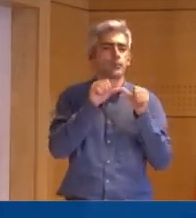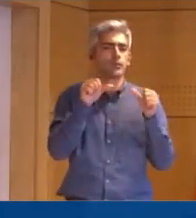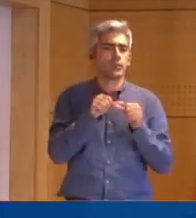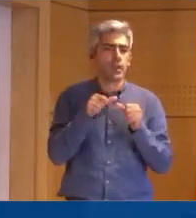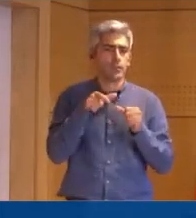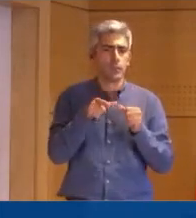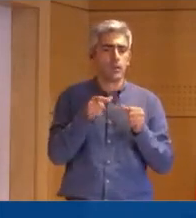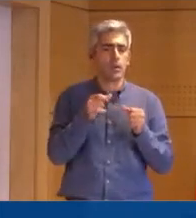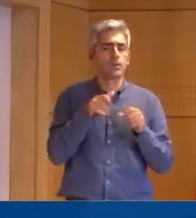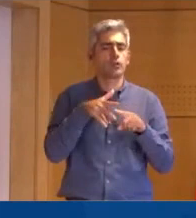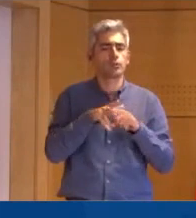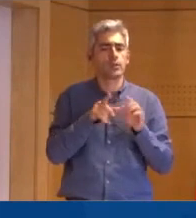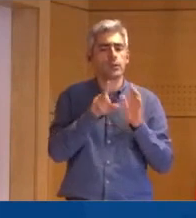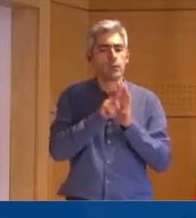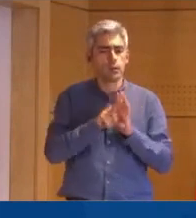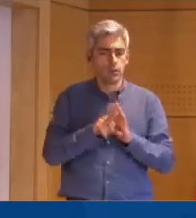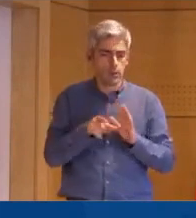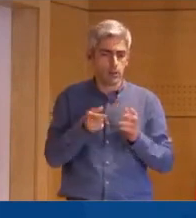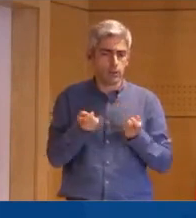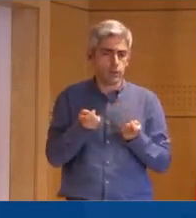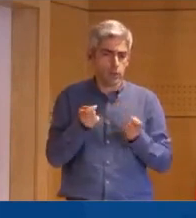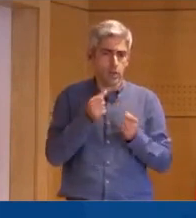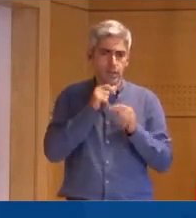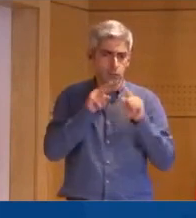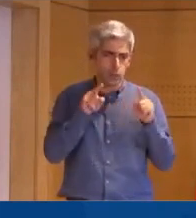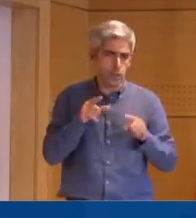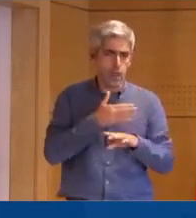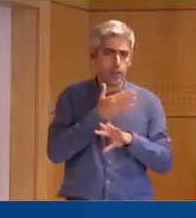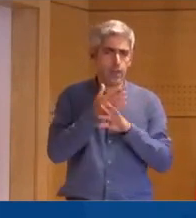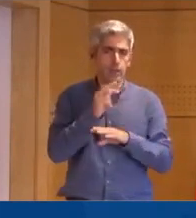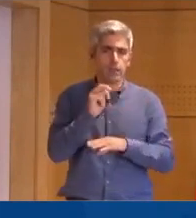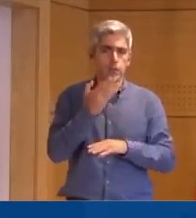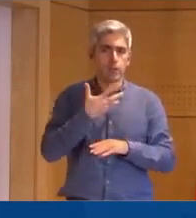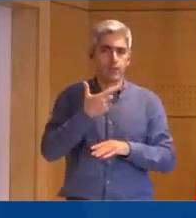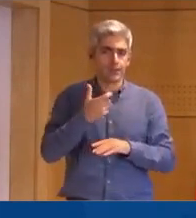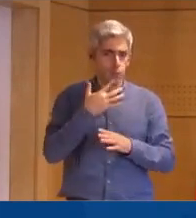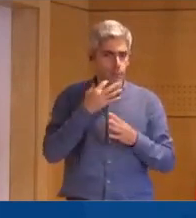gestão territorial até dia 31 de dezembro. Pode confirmar, por favor?